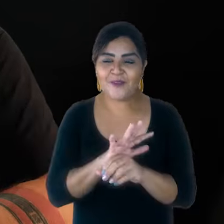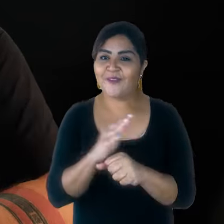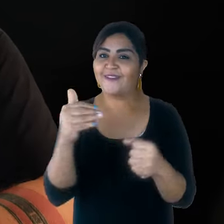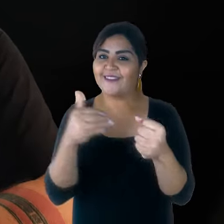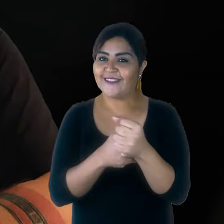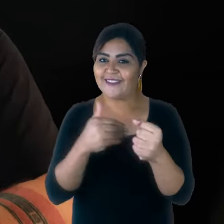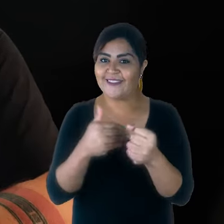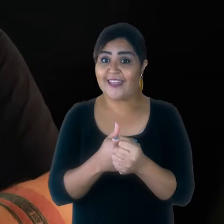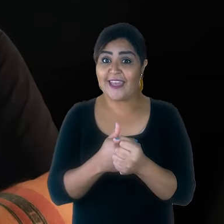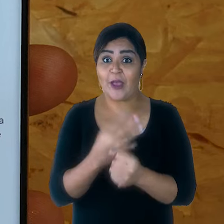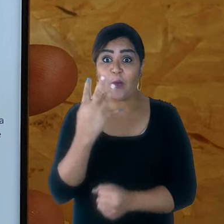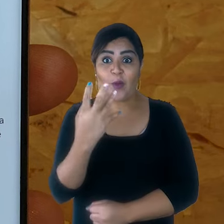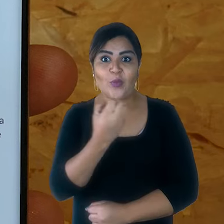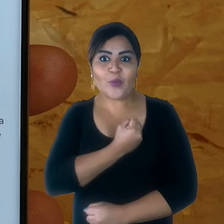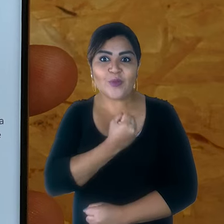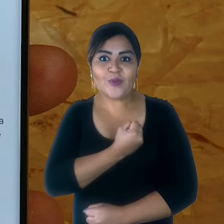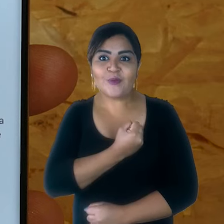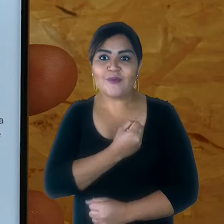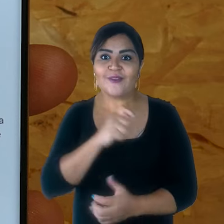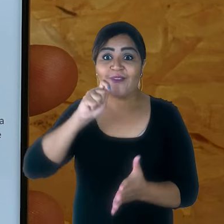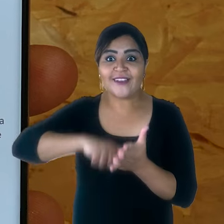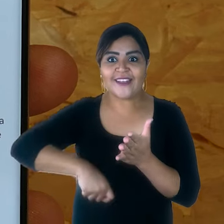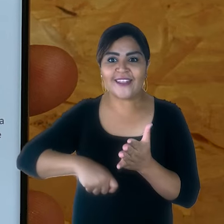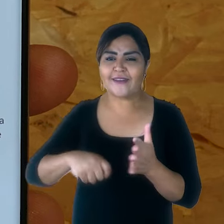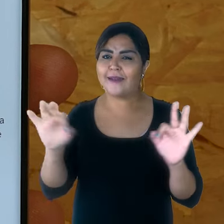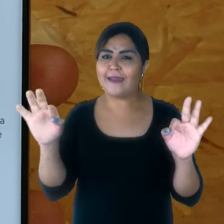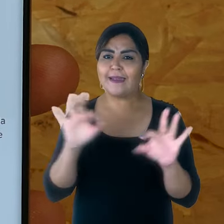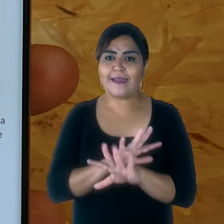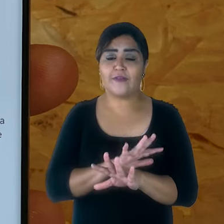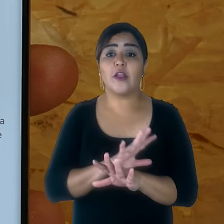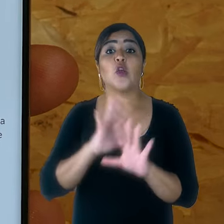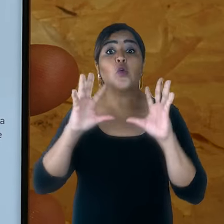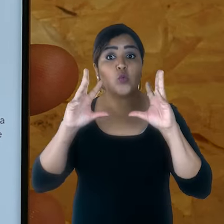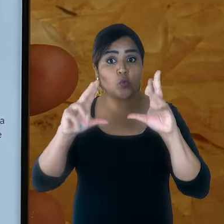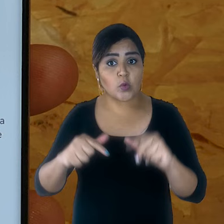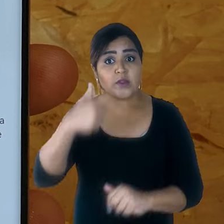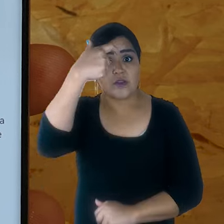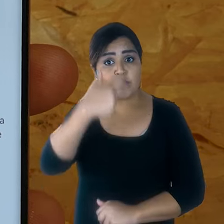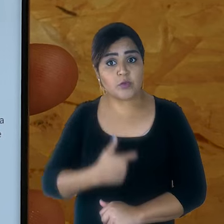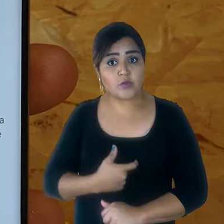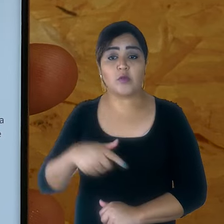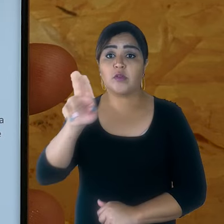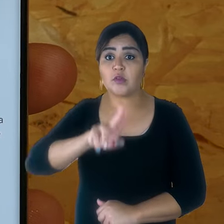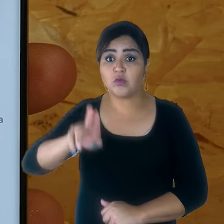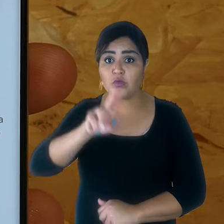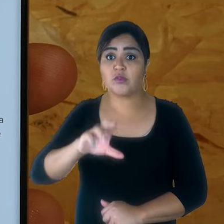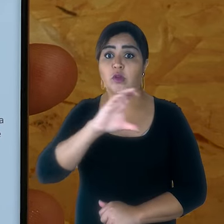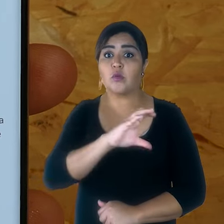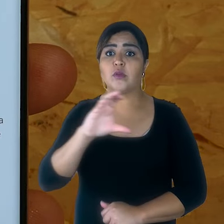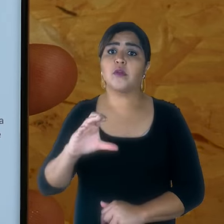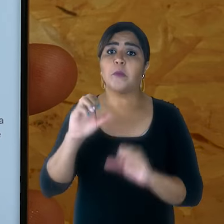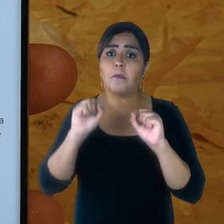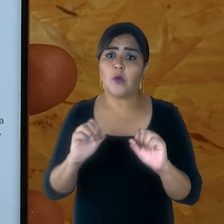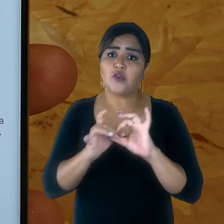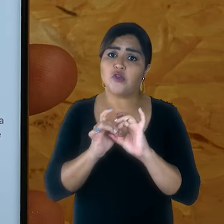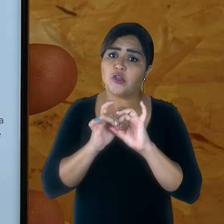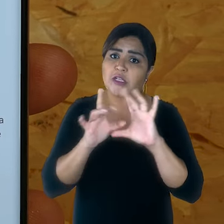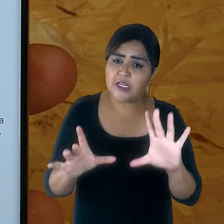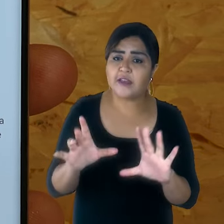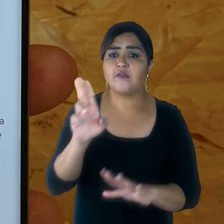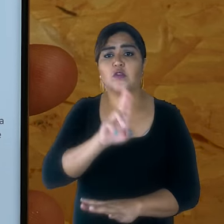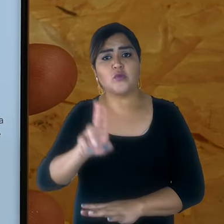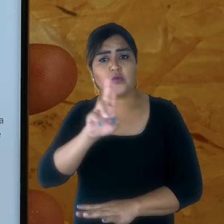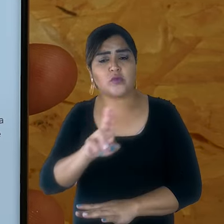dígitos cadastrada. Ela é válida para todos os titulares da conta e vai ser usada para acessar o aplicativo Bradesco,